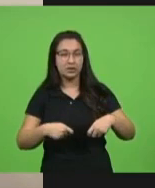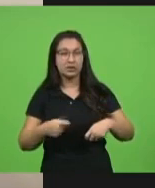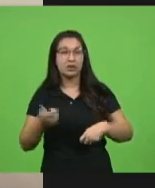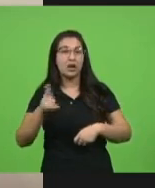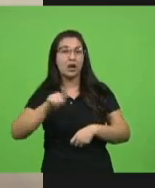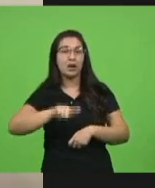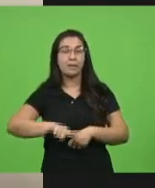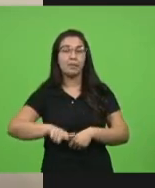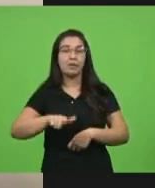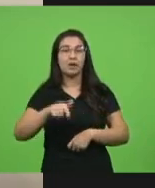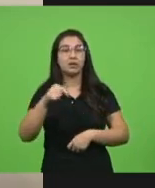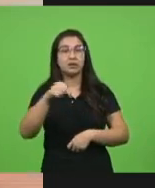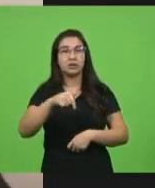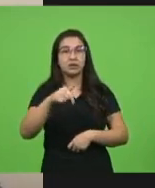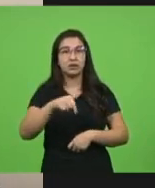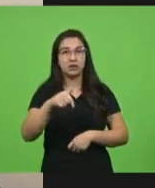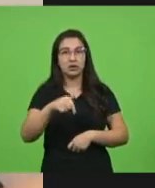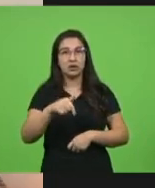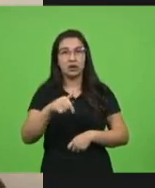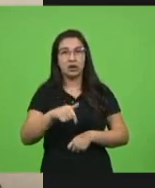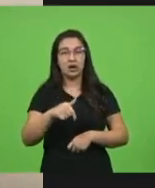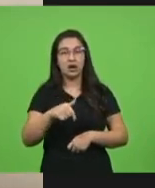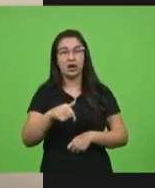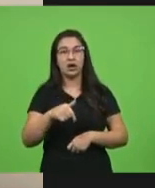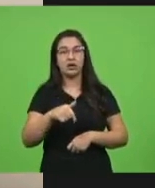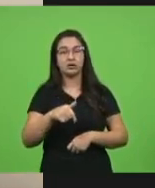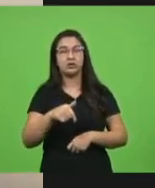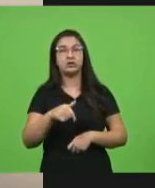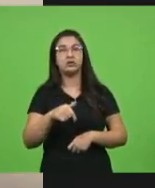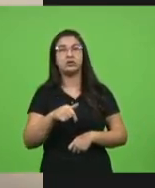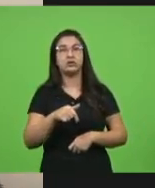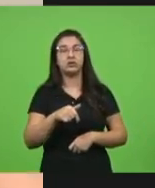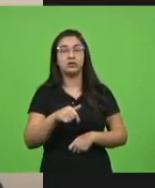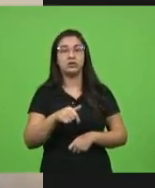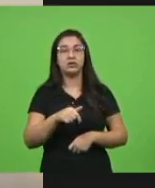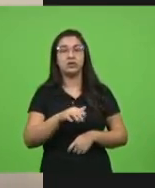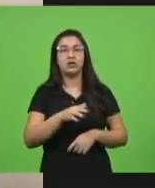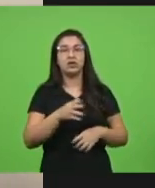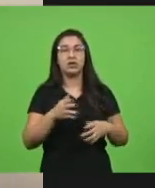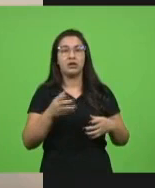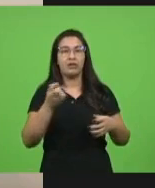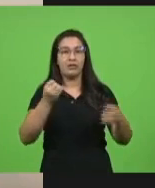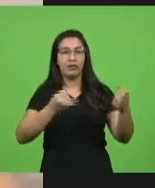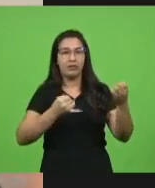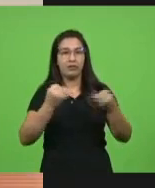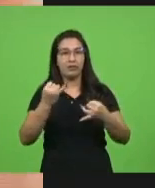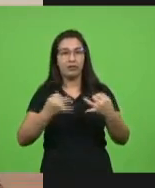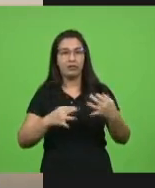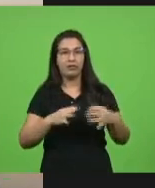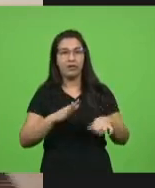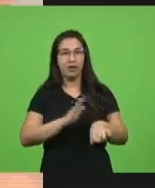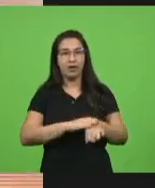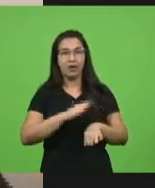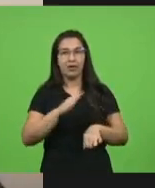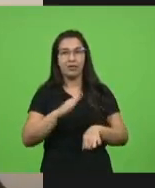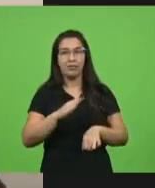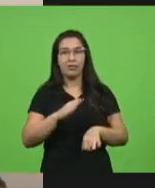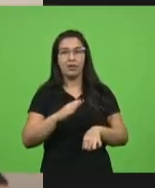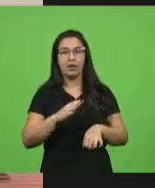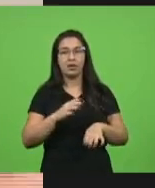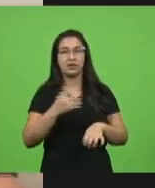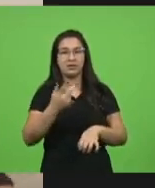impulsionar cada vez mais o quanto antes que a vacina